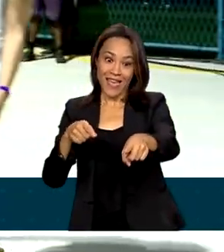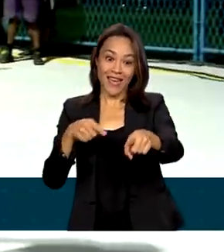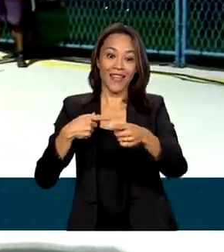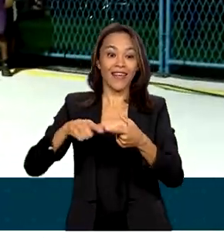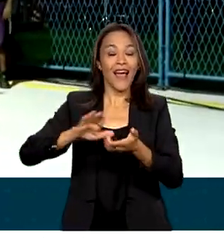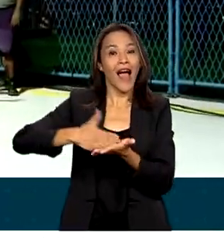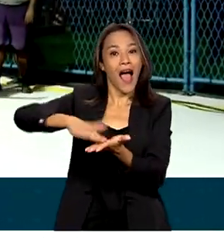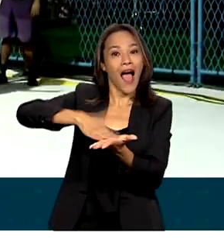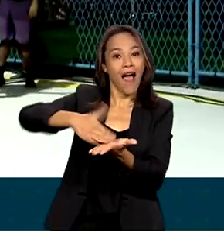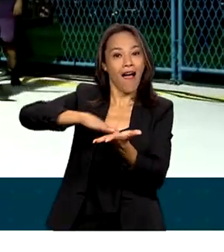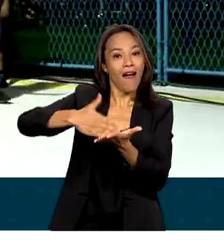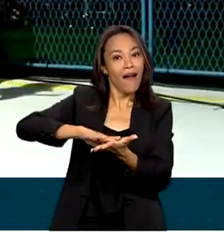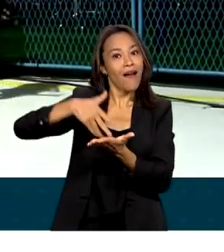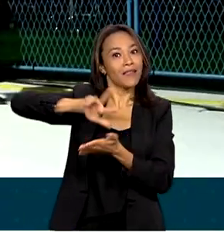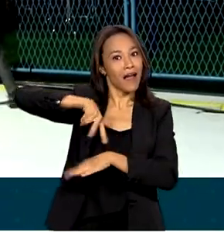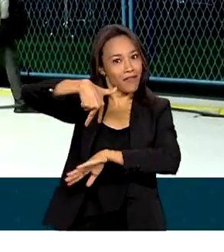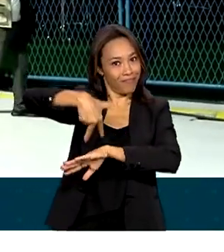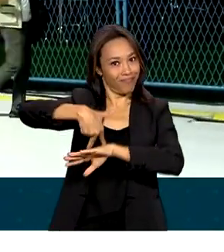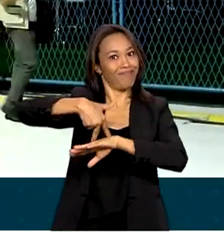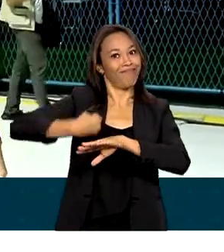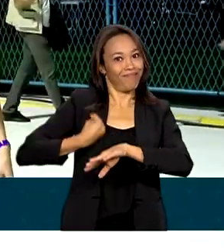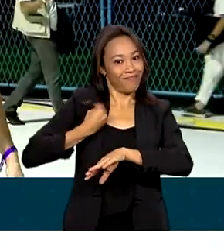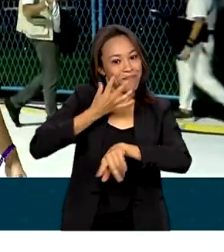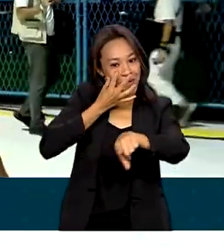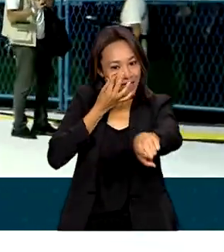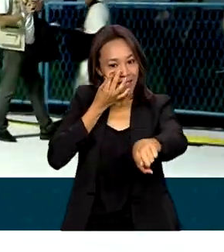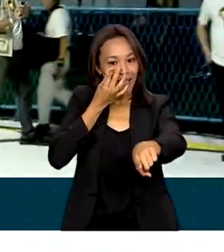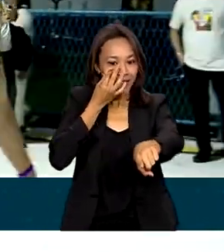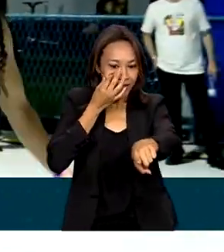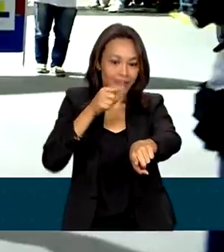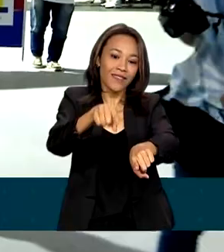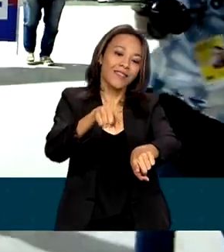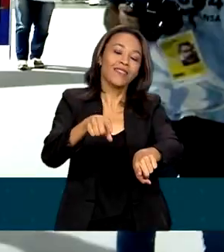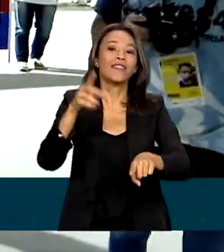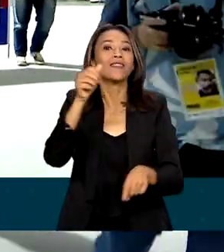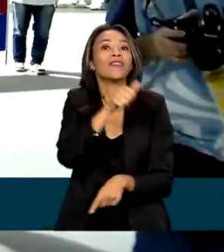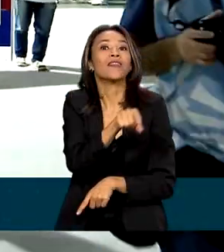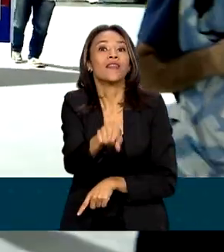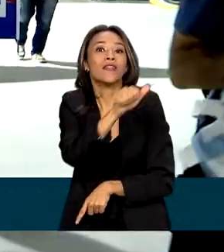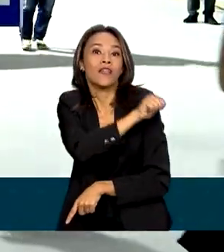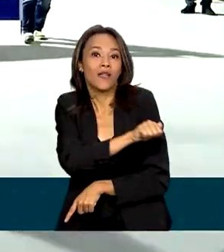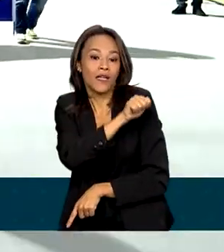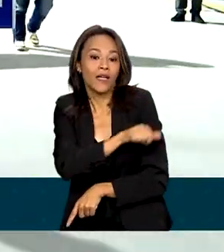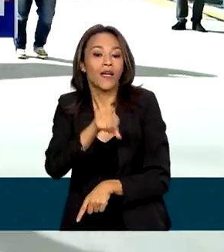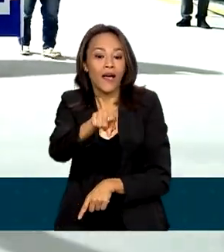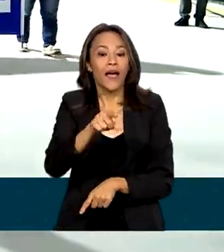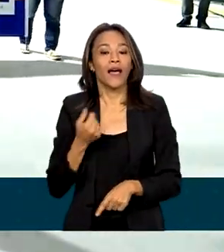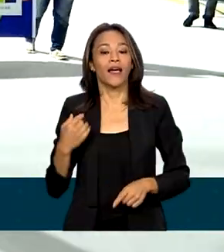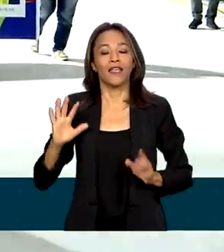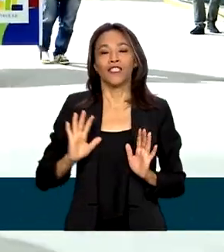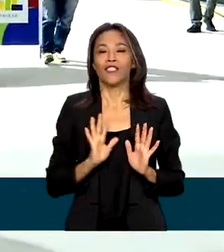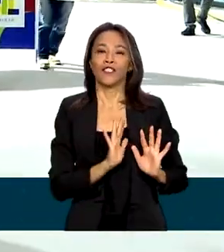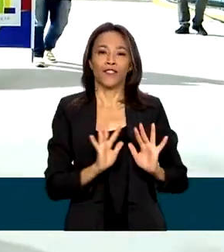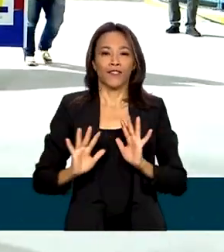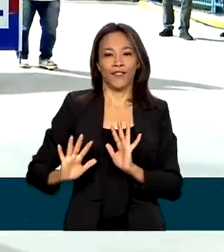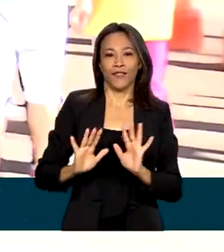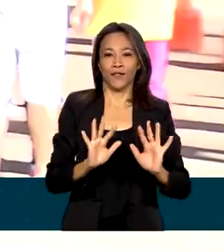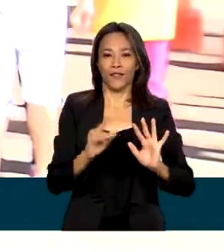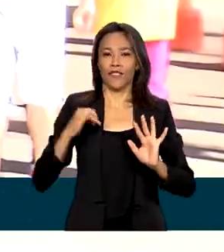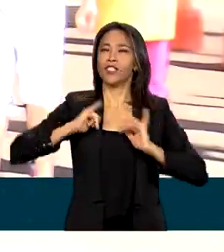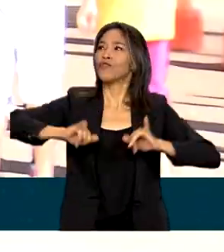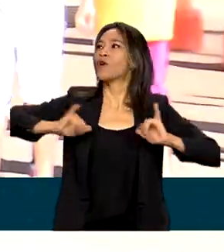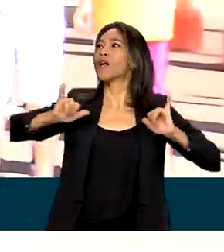campeãs na Sapucaí, no Rio de Janeiro. A ministra da Saúde, Nízia Trindade, acompanhou o desfile e falou sobre a